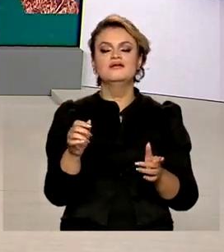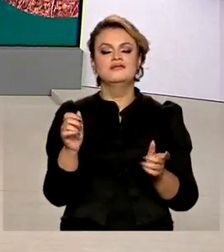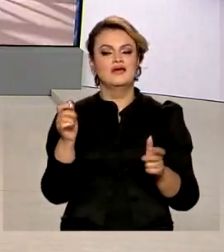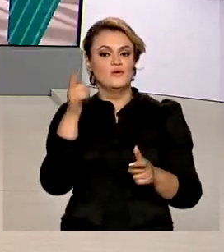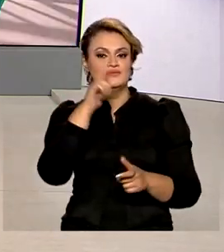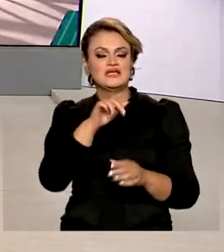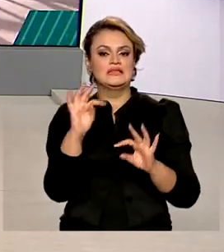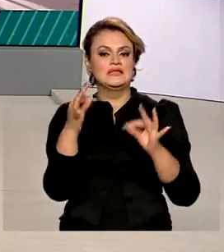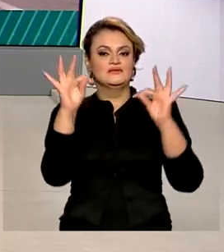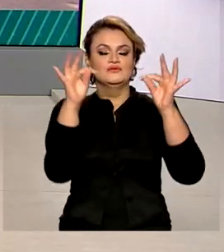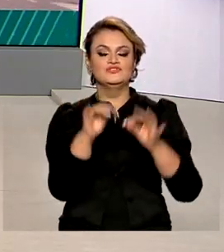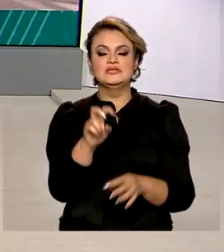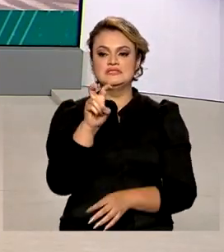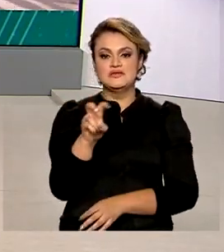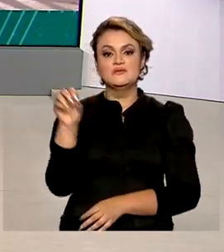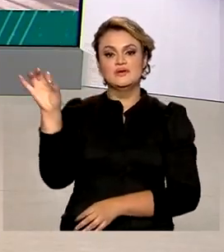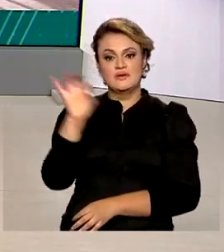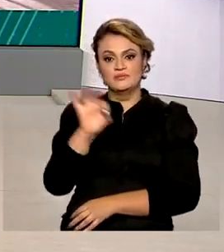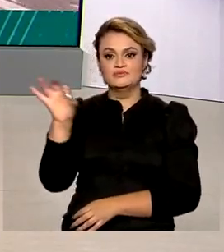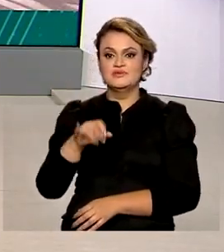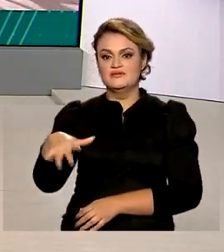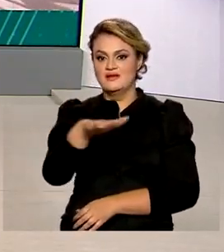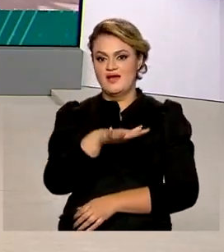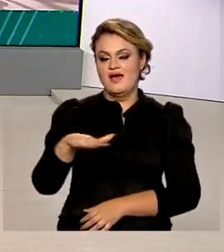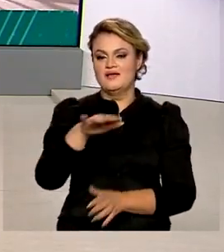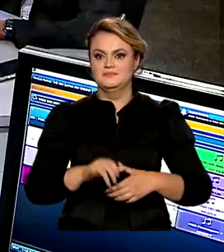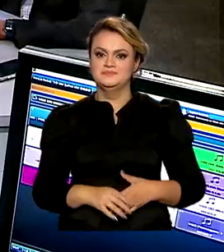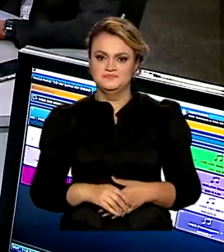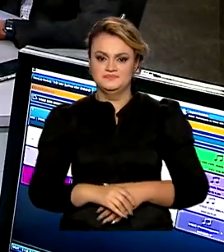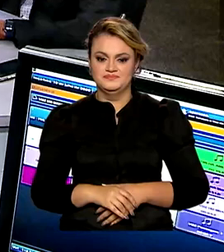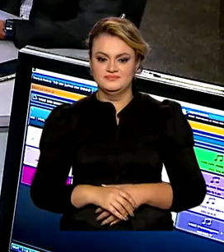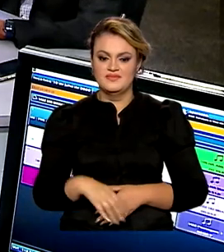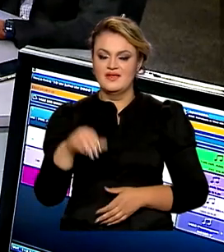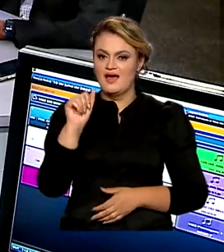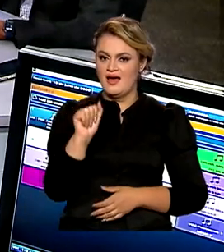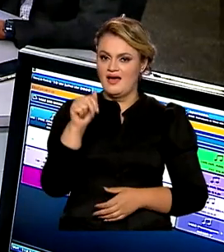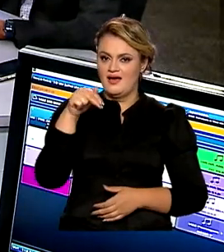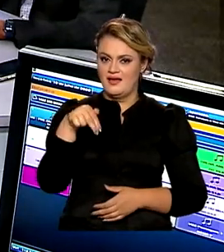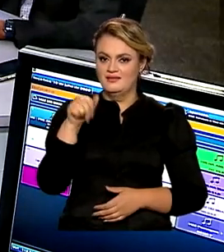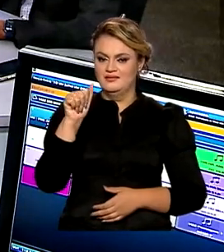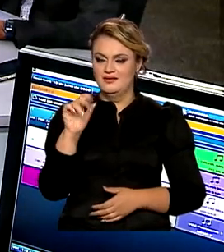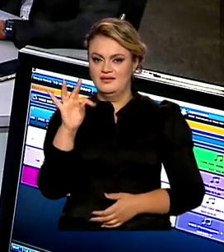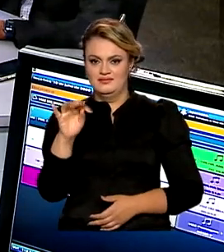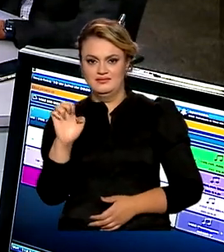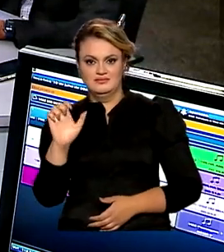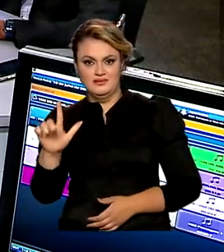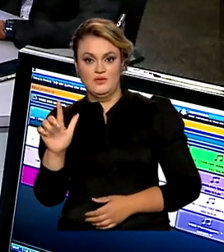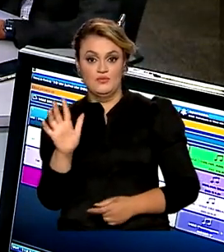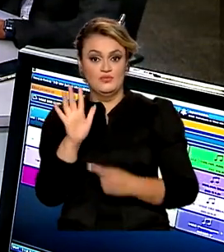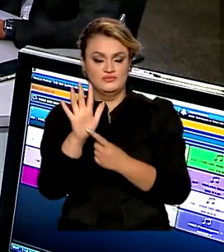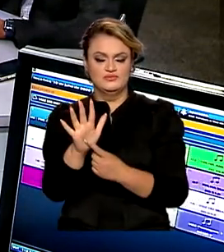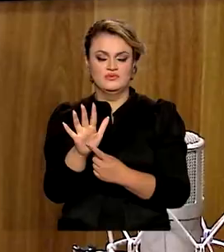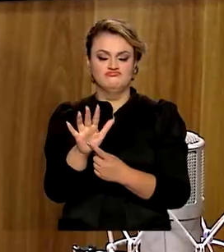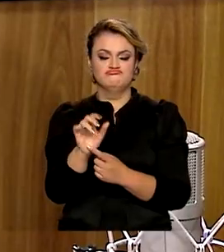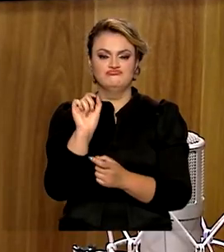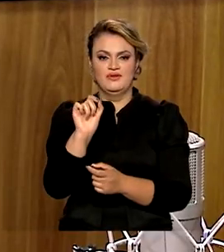em cerca de 50% do território da capital. A Anatel divulgou mais de 60 aparelhos que já